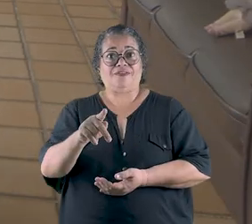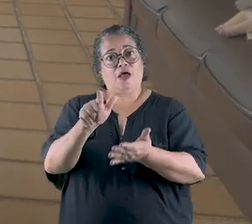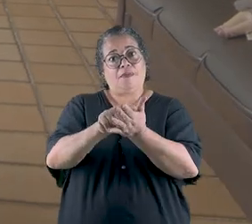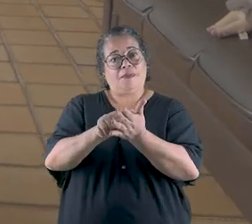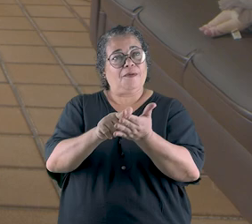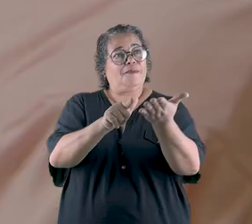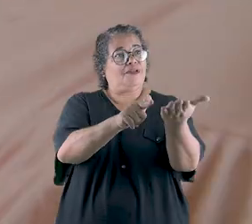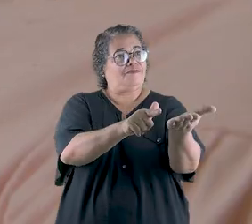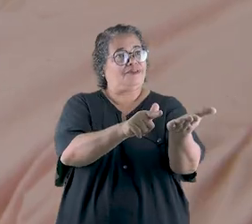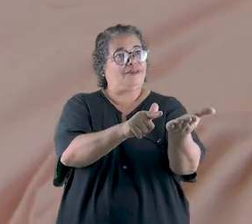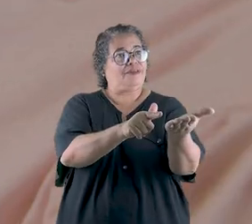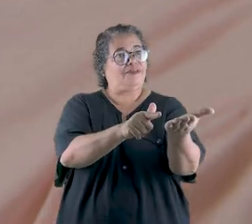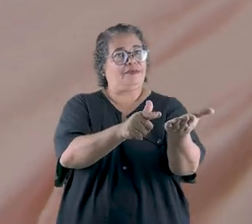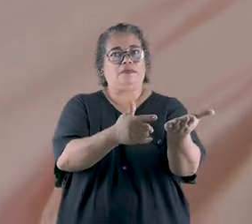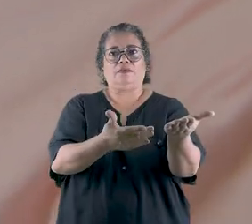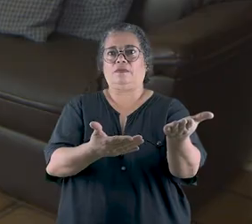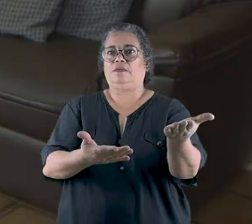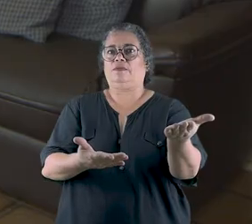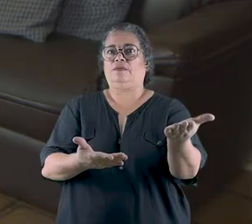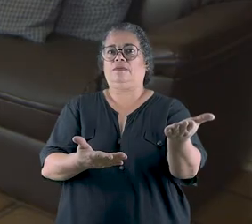Mãe, a professora mandou isso?